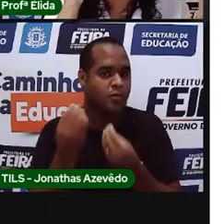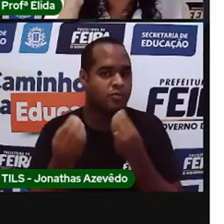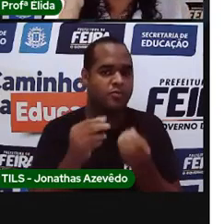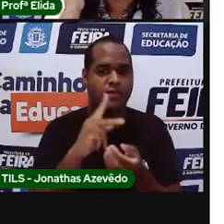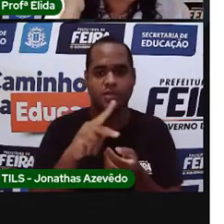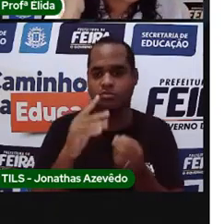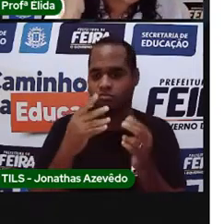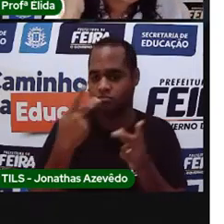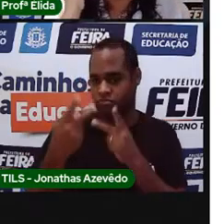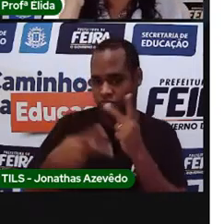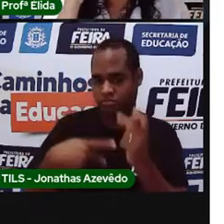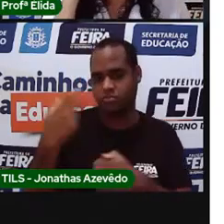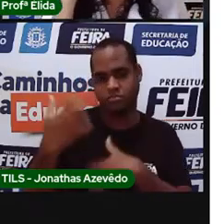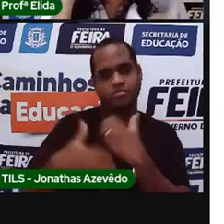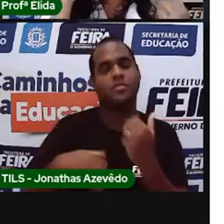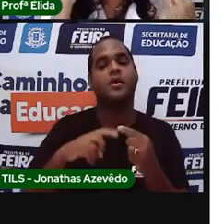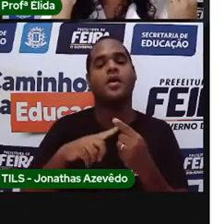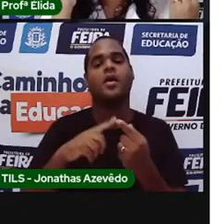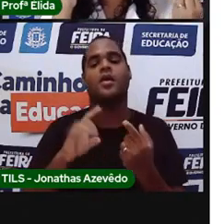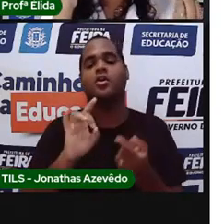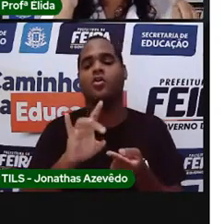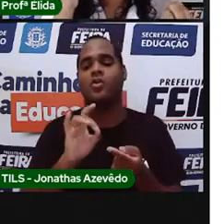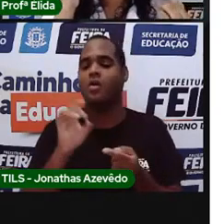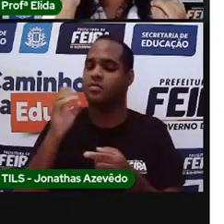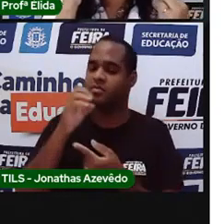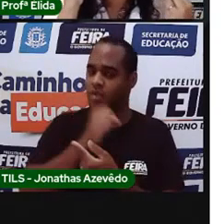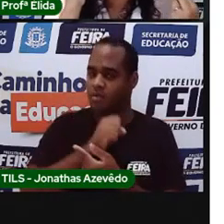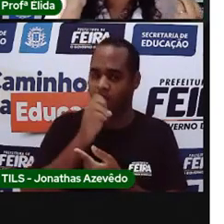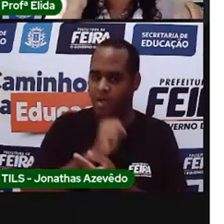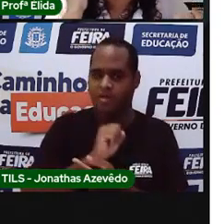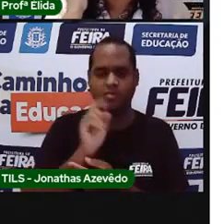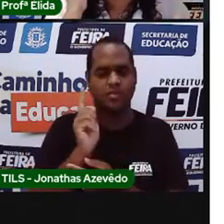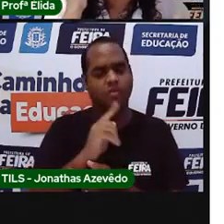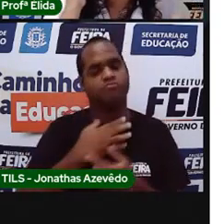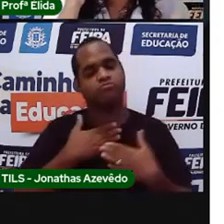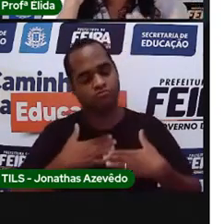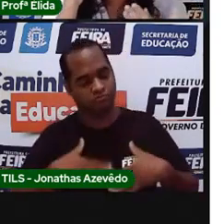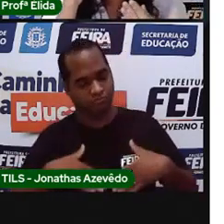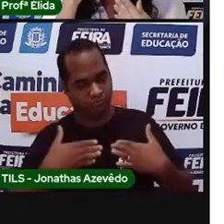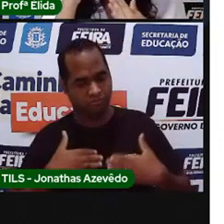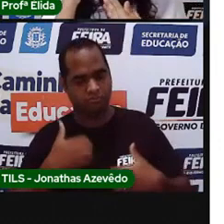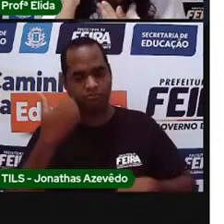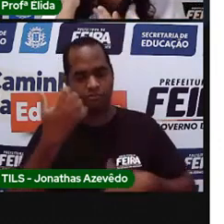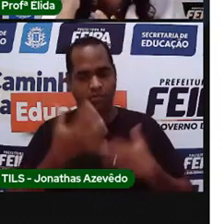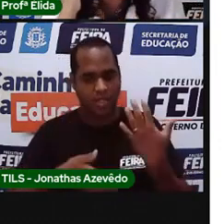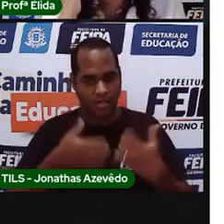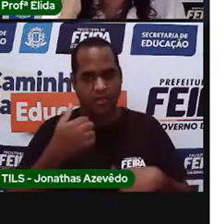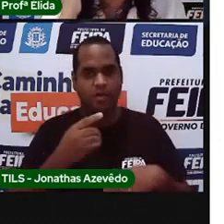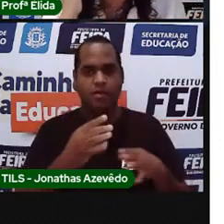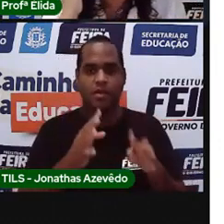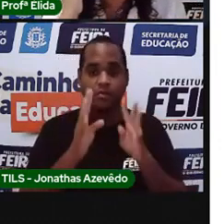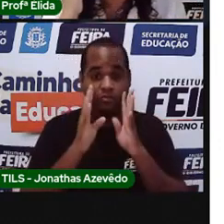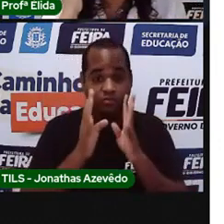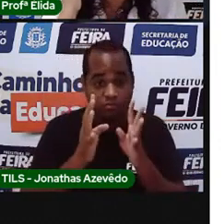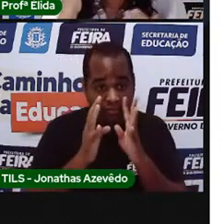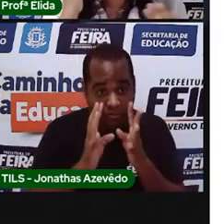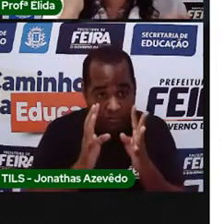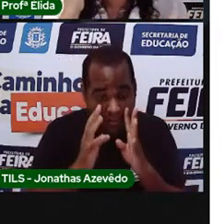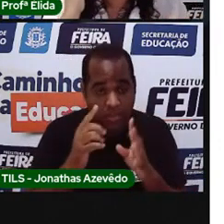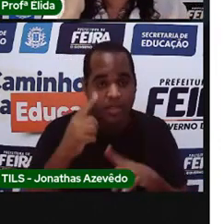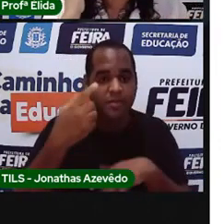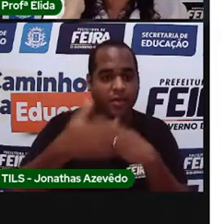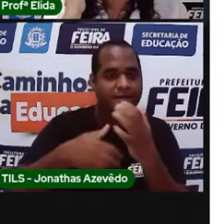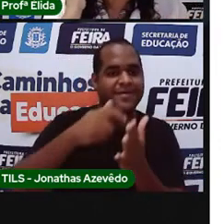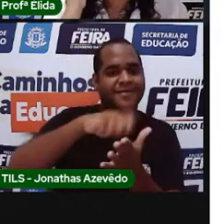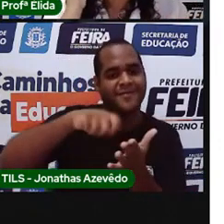for falar e não falar correndo. Fala devagar, que é para você ouvir e